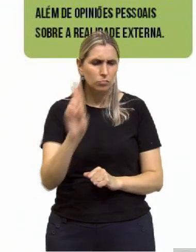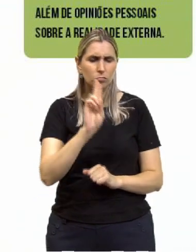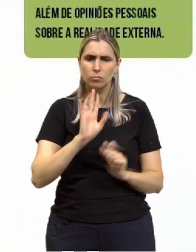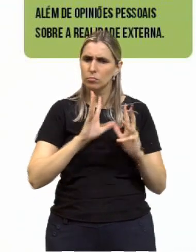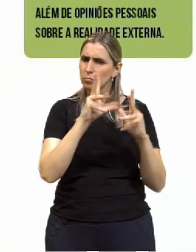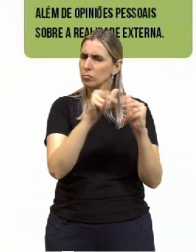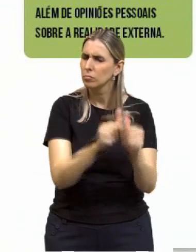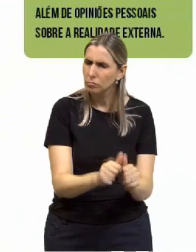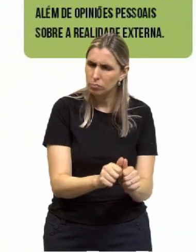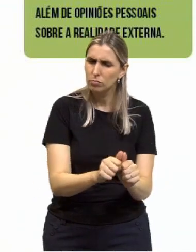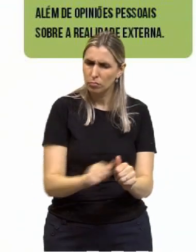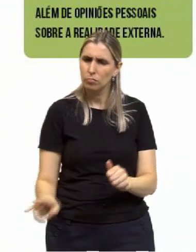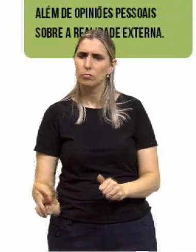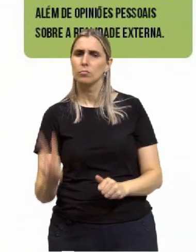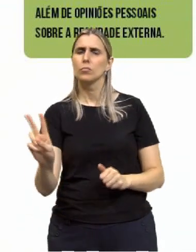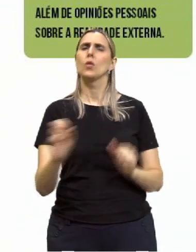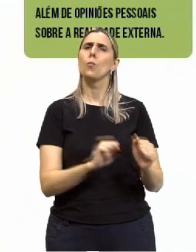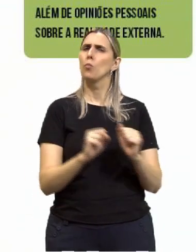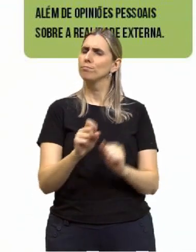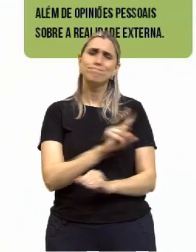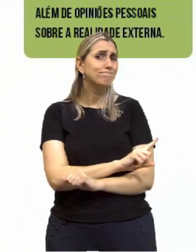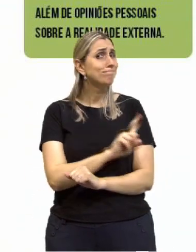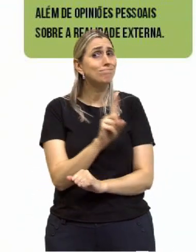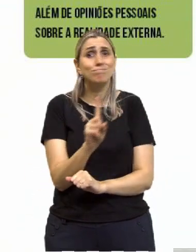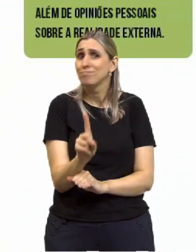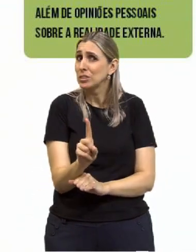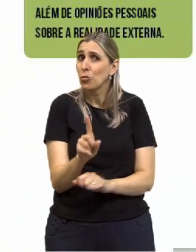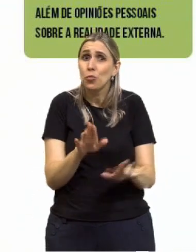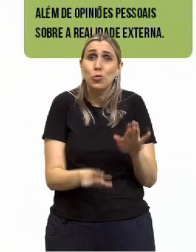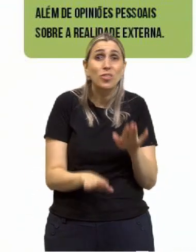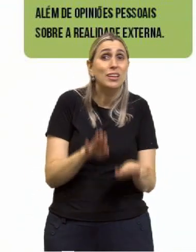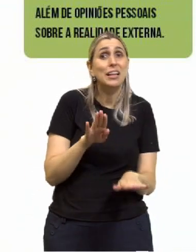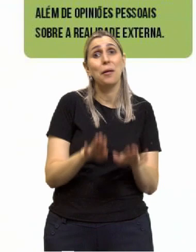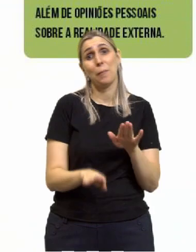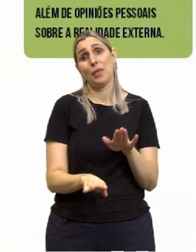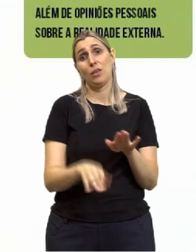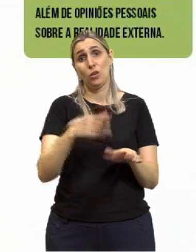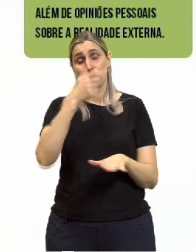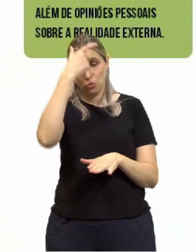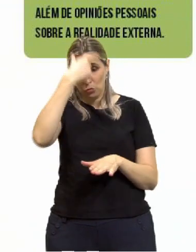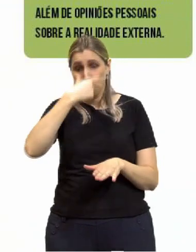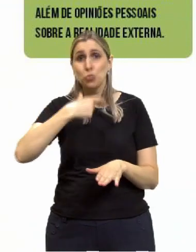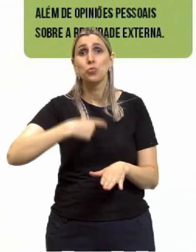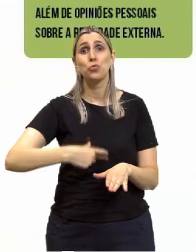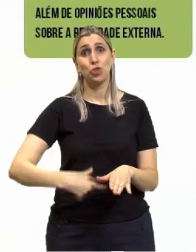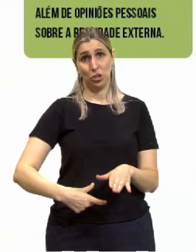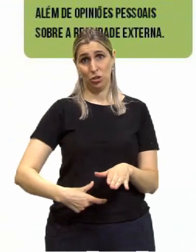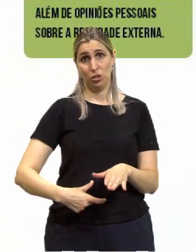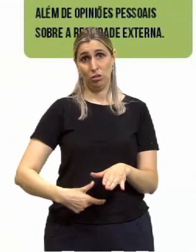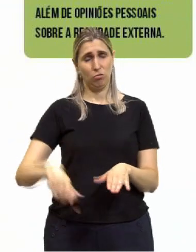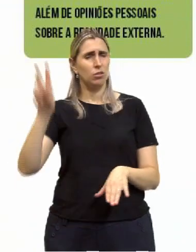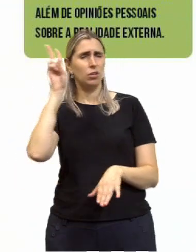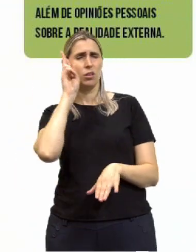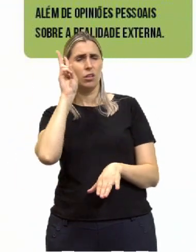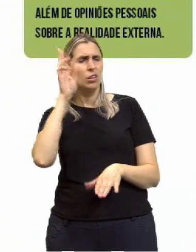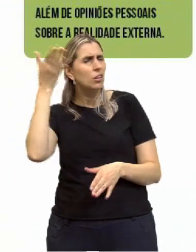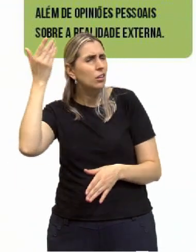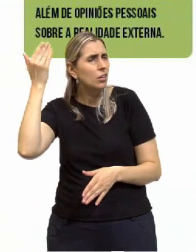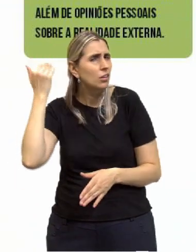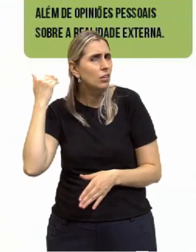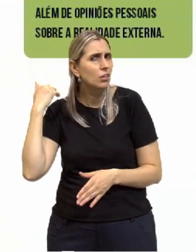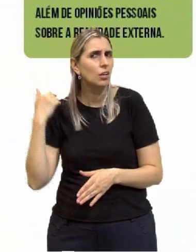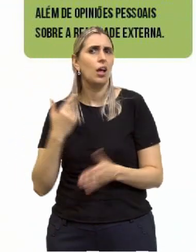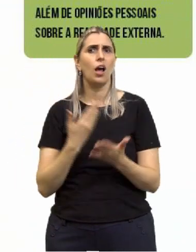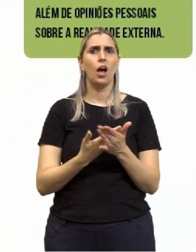todos, há um valor que possa... Não, isso depende muito do sujeito. Estão lembrados lá na